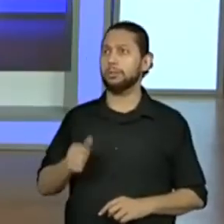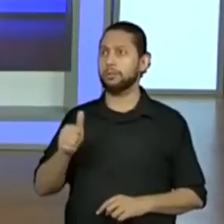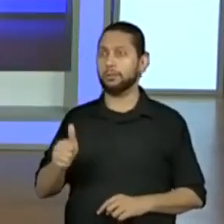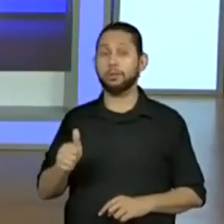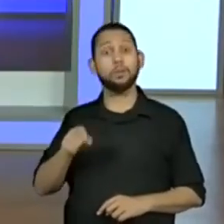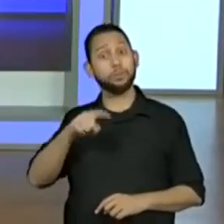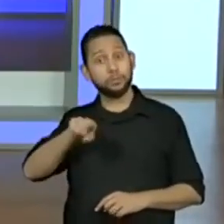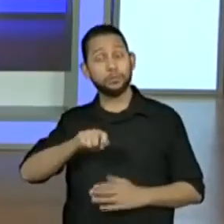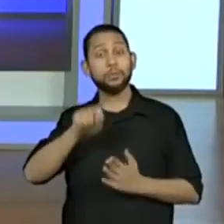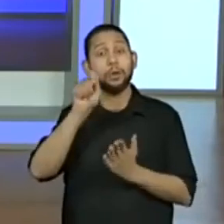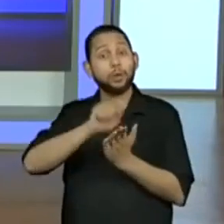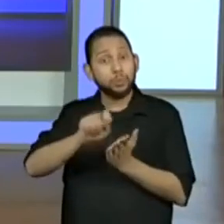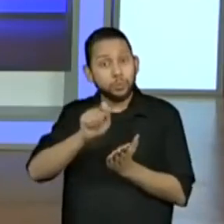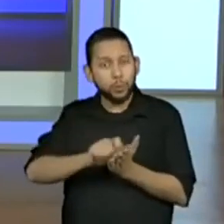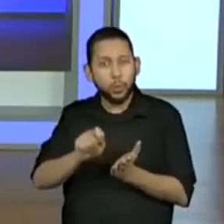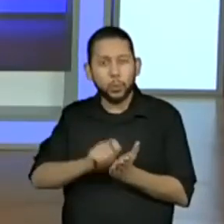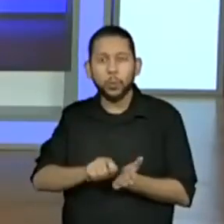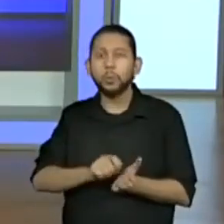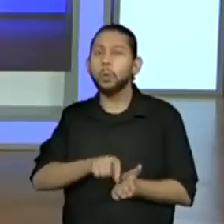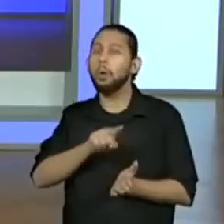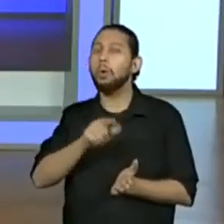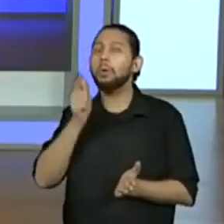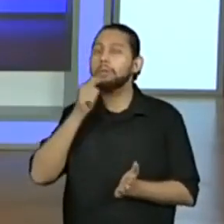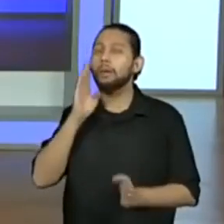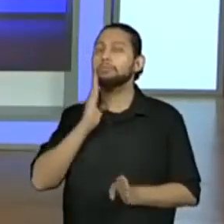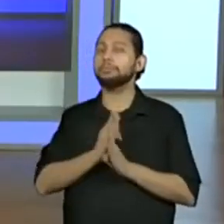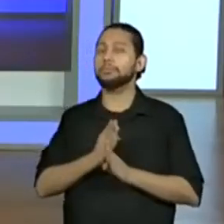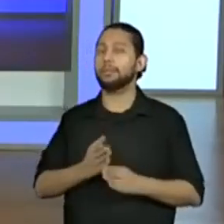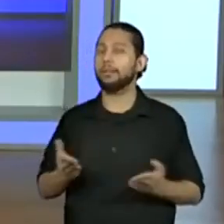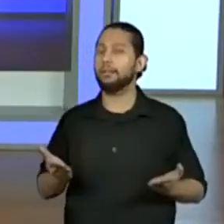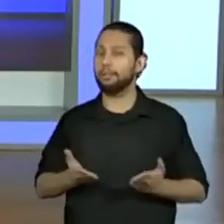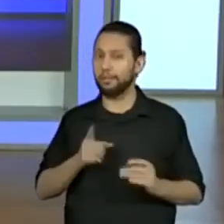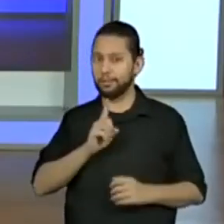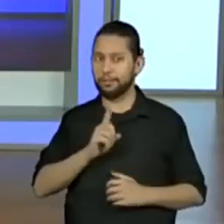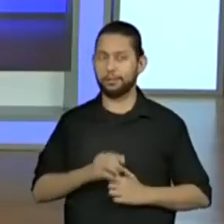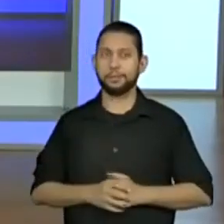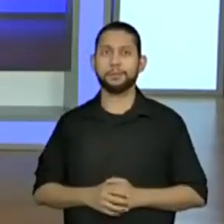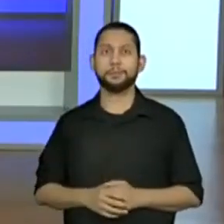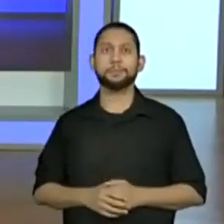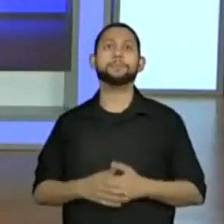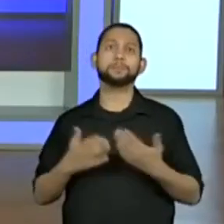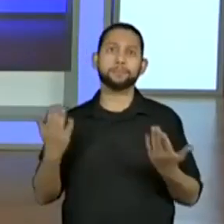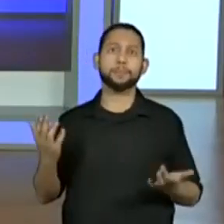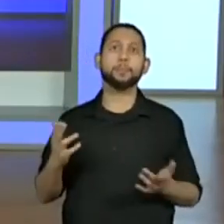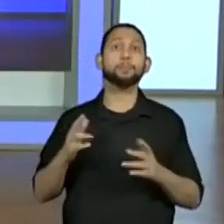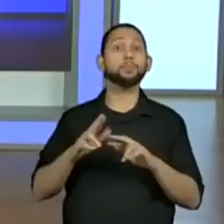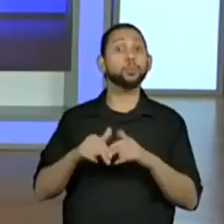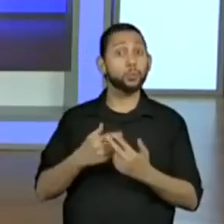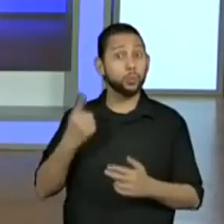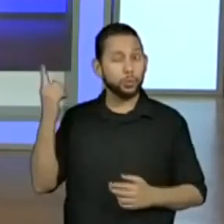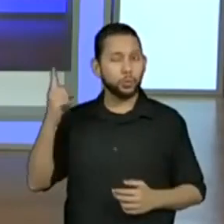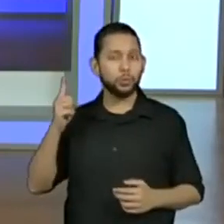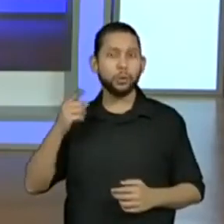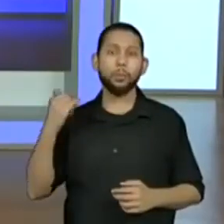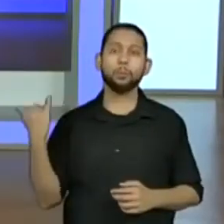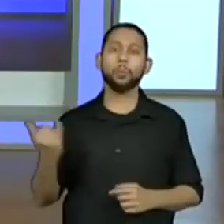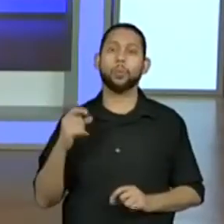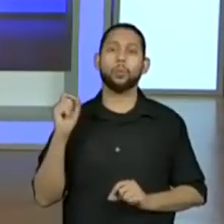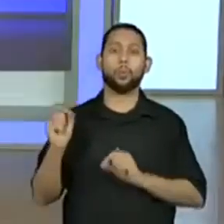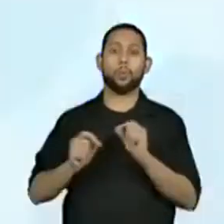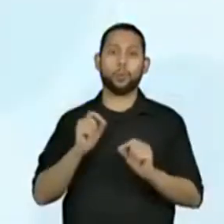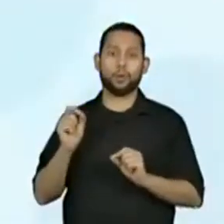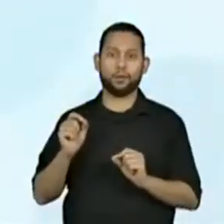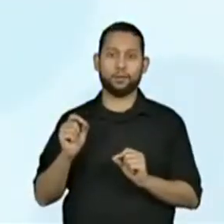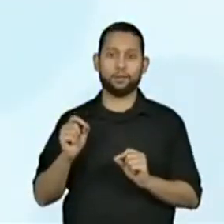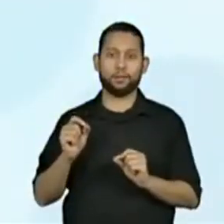foi anotando aí as dicas durante a leitura? Vamos lá. por isso é importante que as